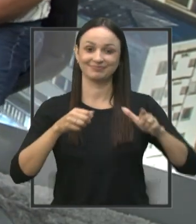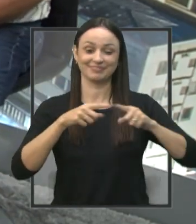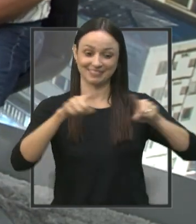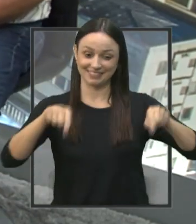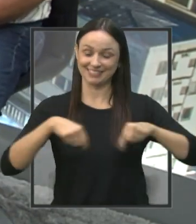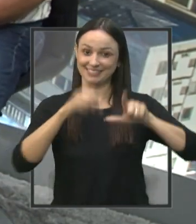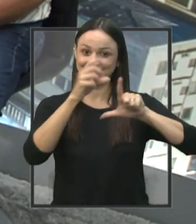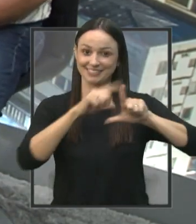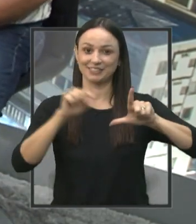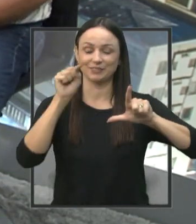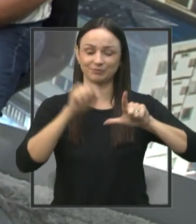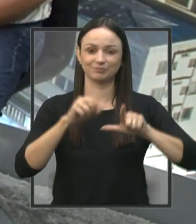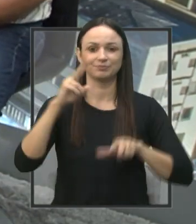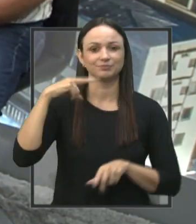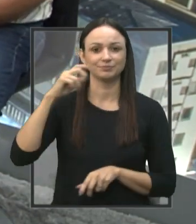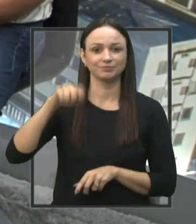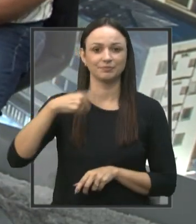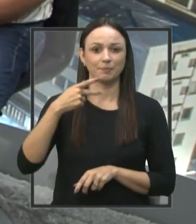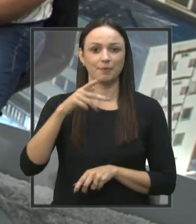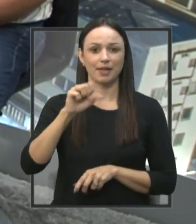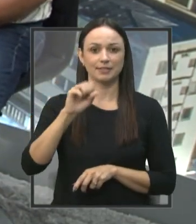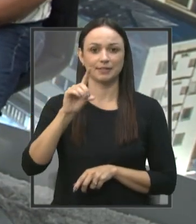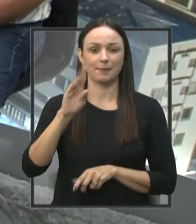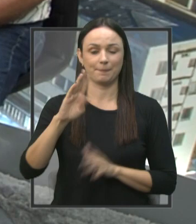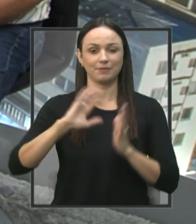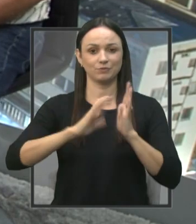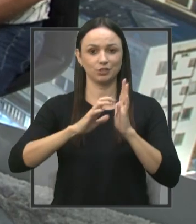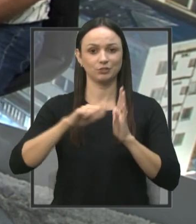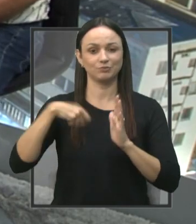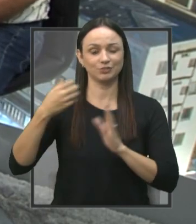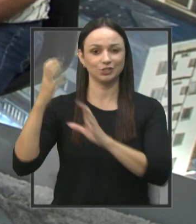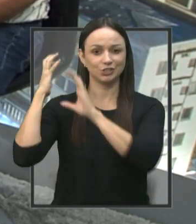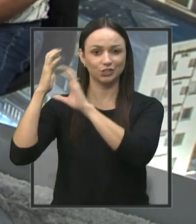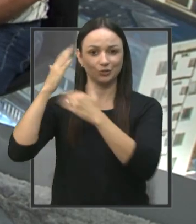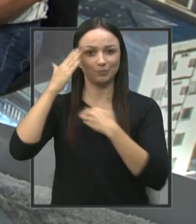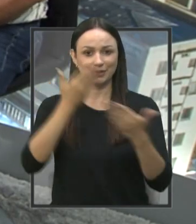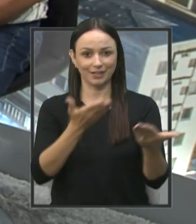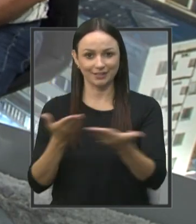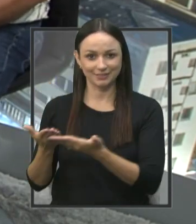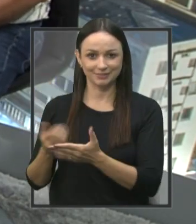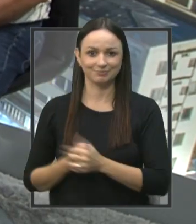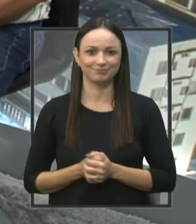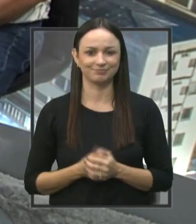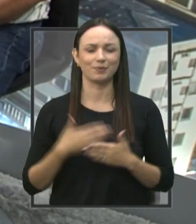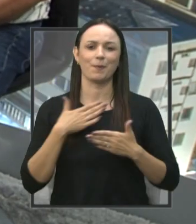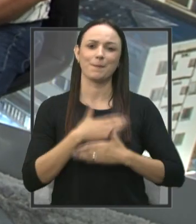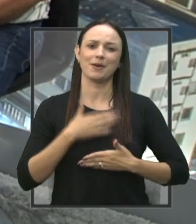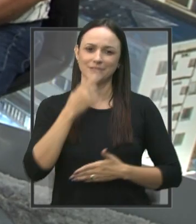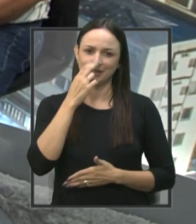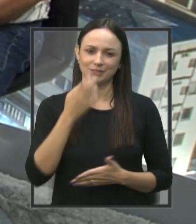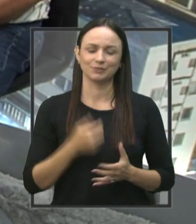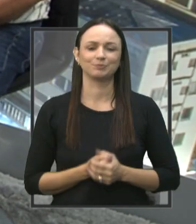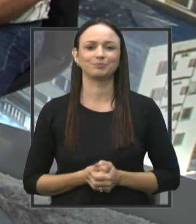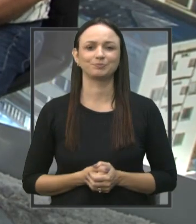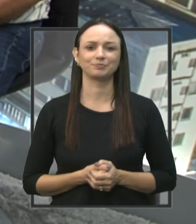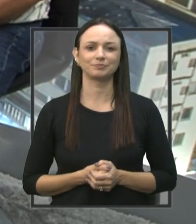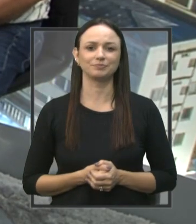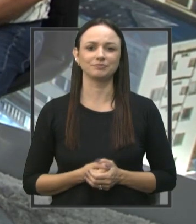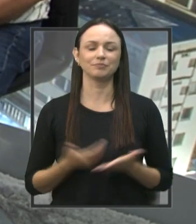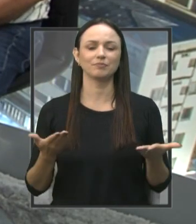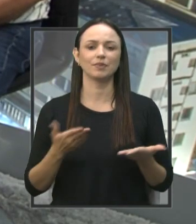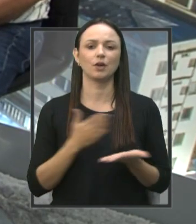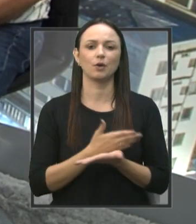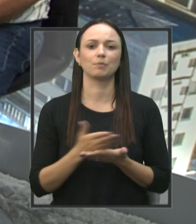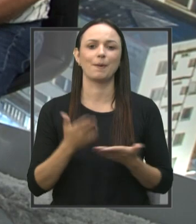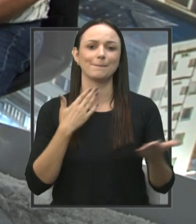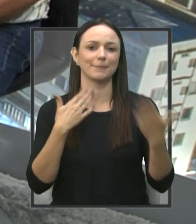estúdio da TV Câmara o vereador do PSDB, Tito Coló Neto. Vereador, muito obrigado pela presença. É um prazer, Angelo. Bom, a gente já